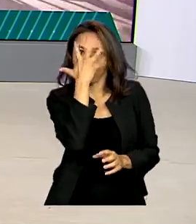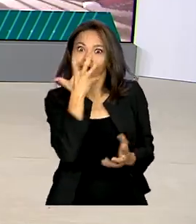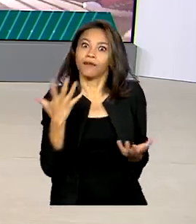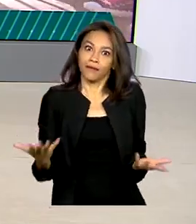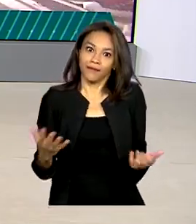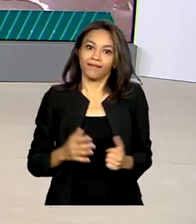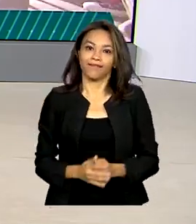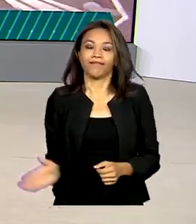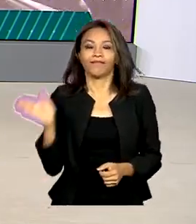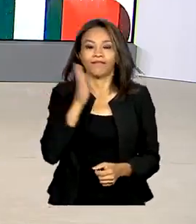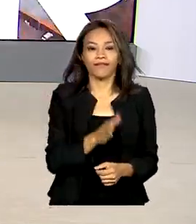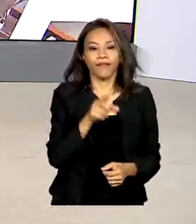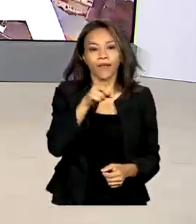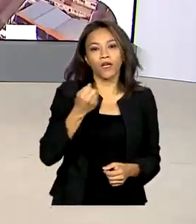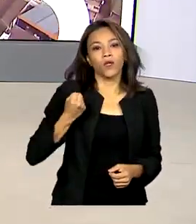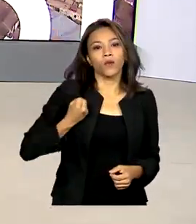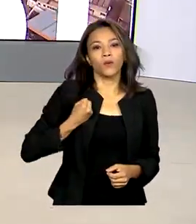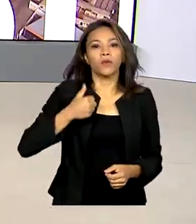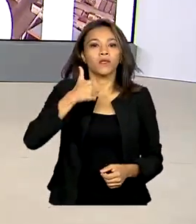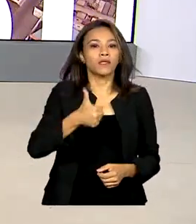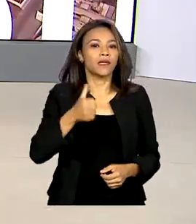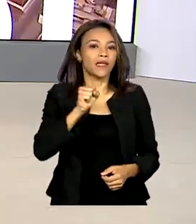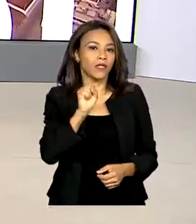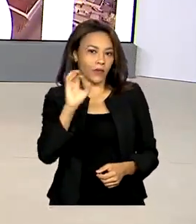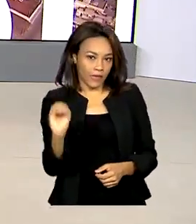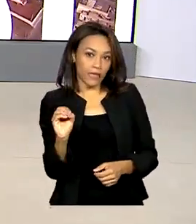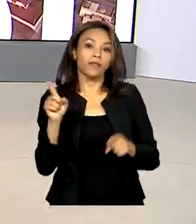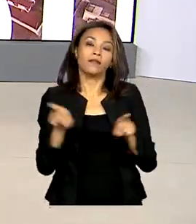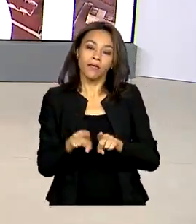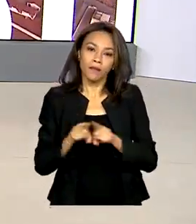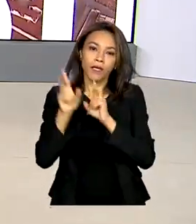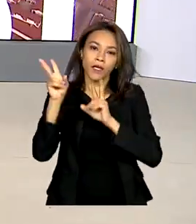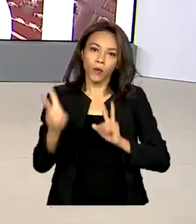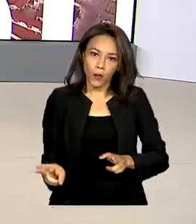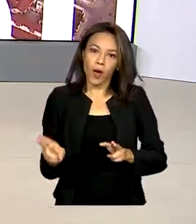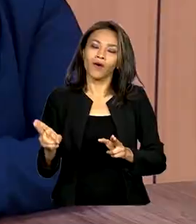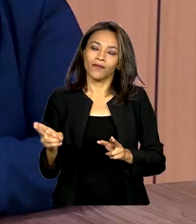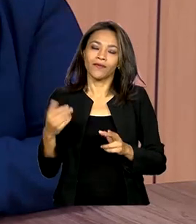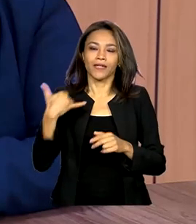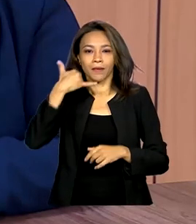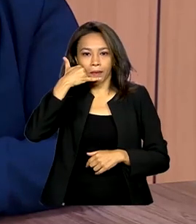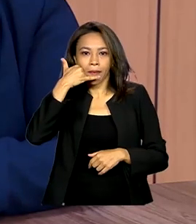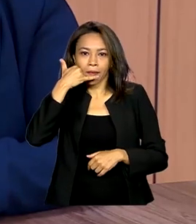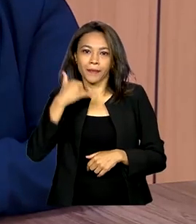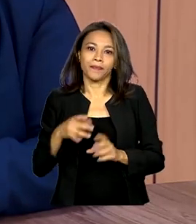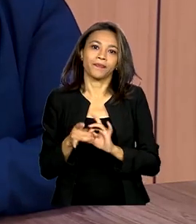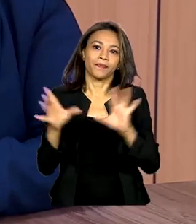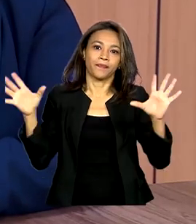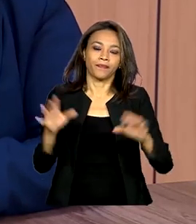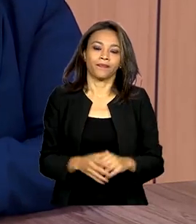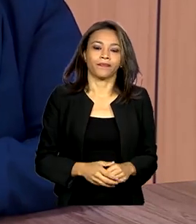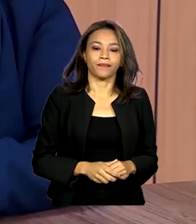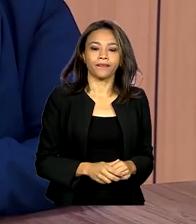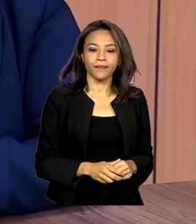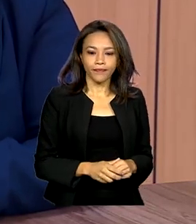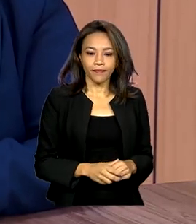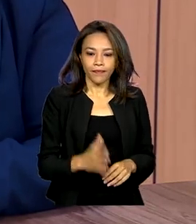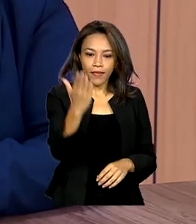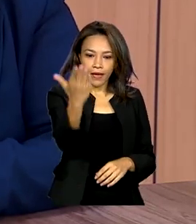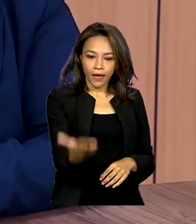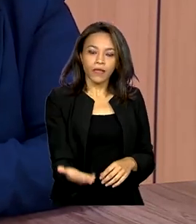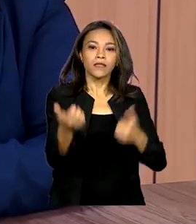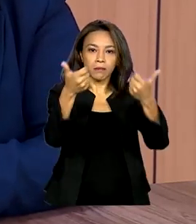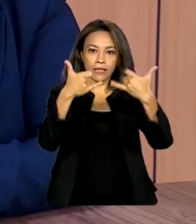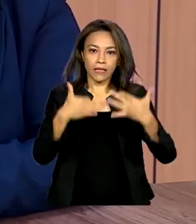E o Disque 180 também vai funcionar nos dias de folia. Ela tem ligado no